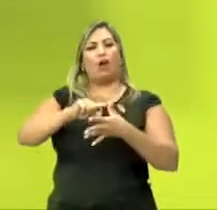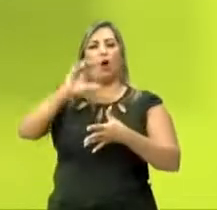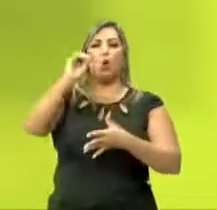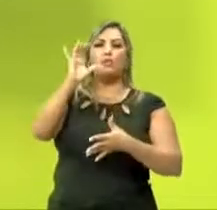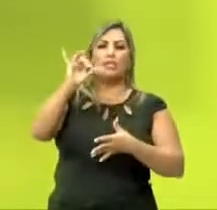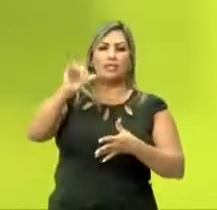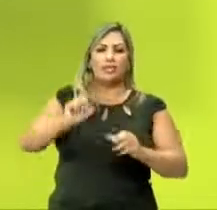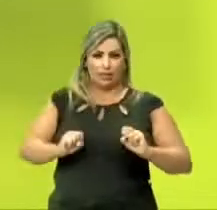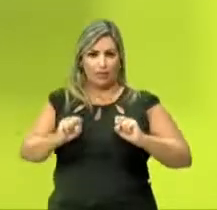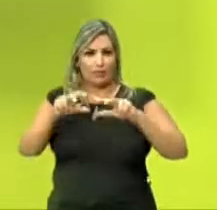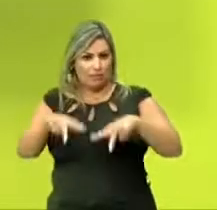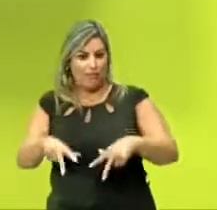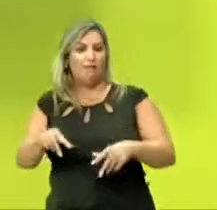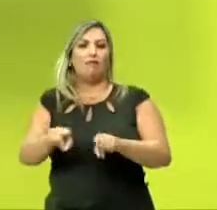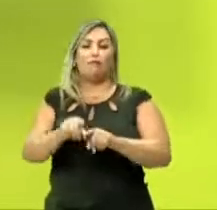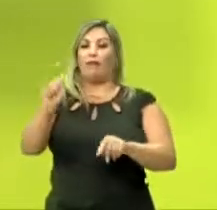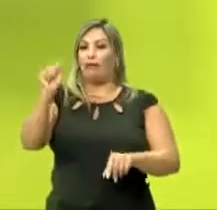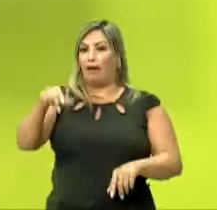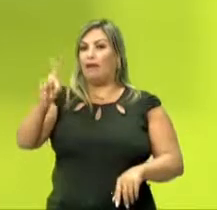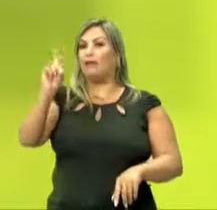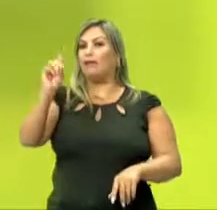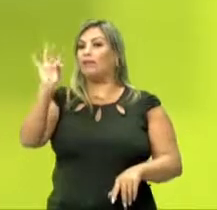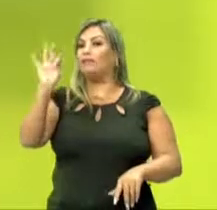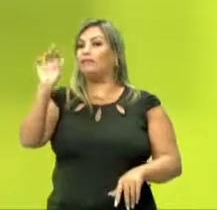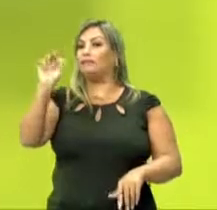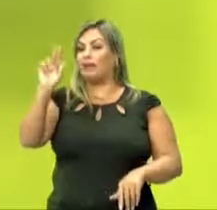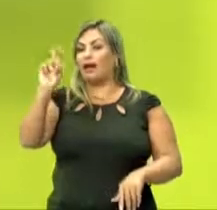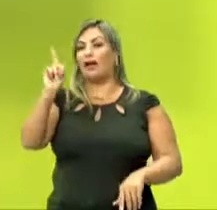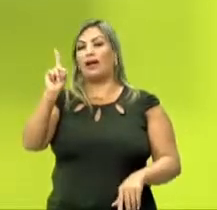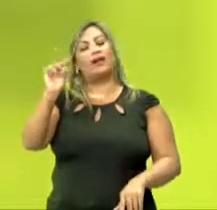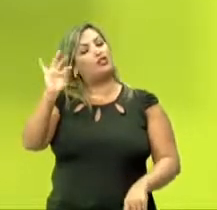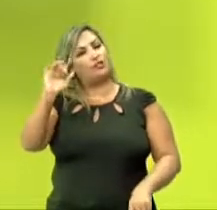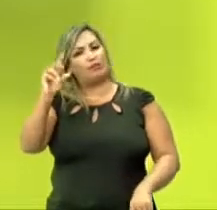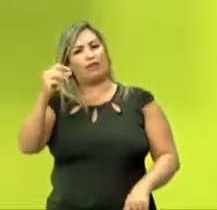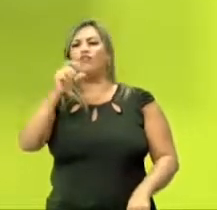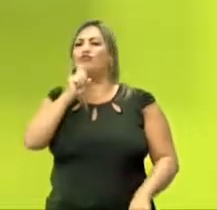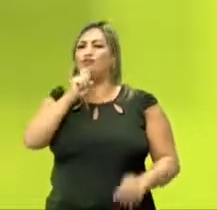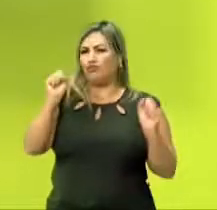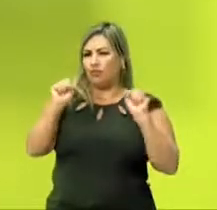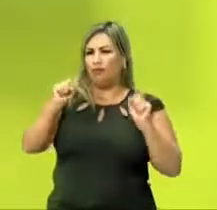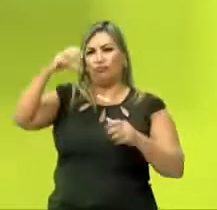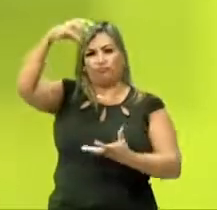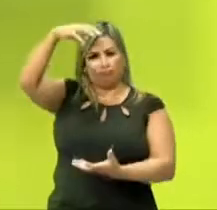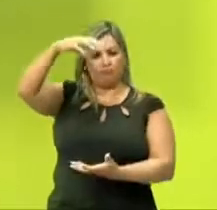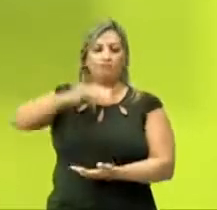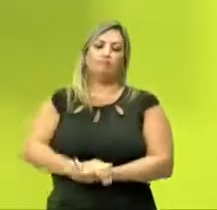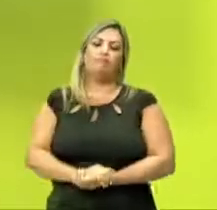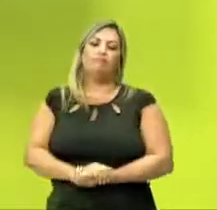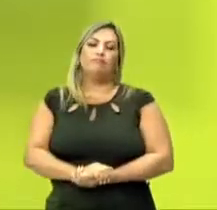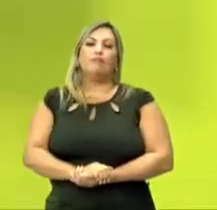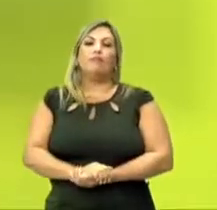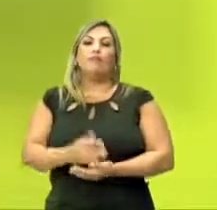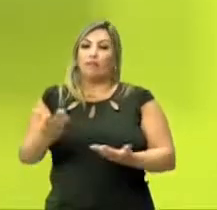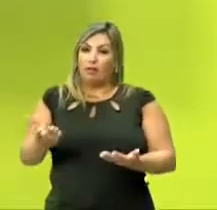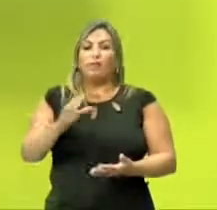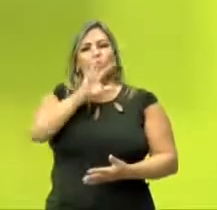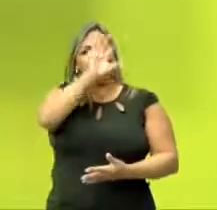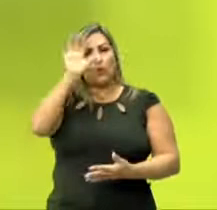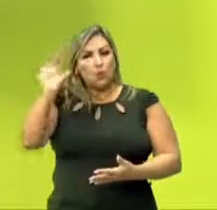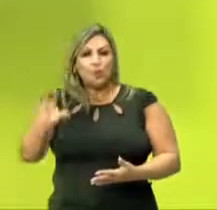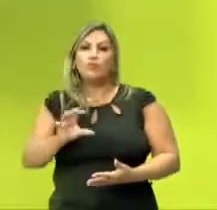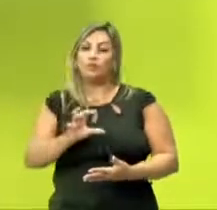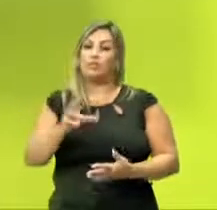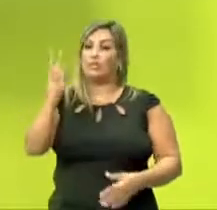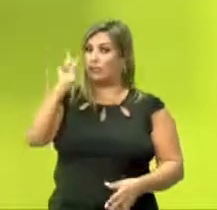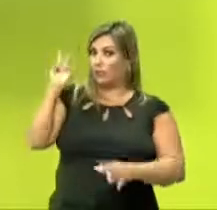Oceania e a Antártida. Então, a gente tem essa divisão, essa regionalização em continentes, tá bom? E é claro,